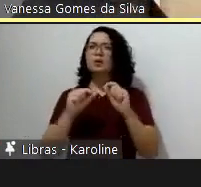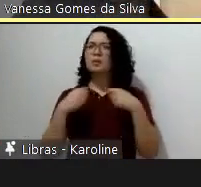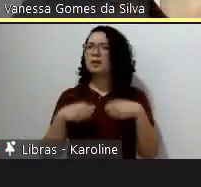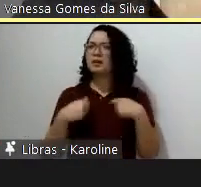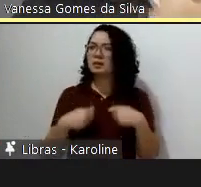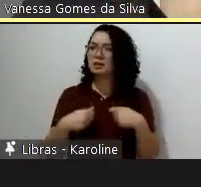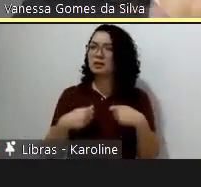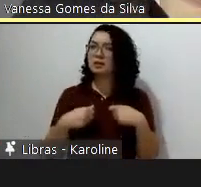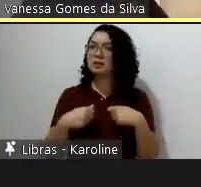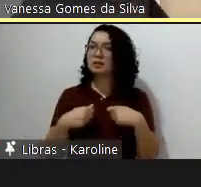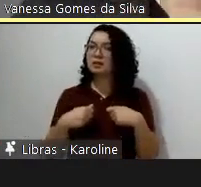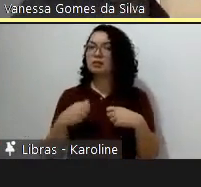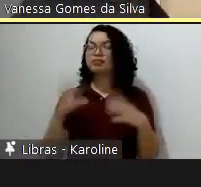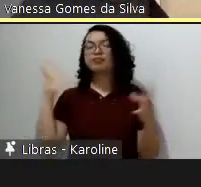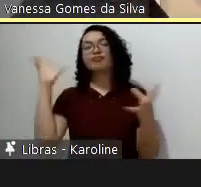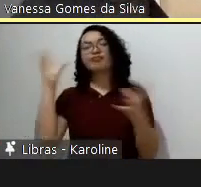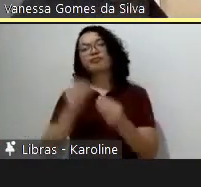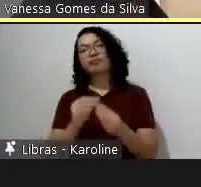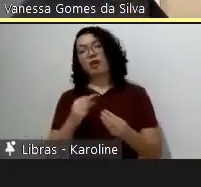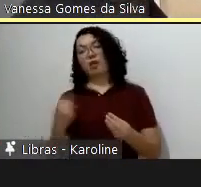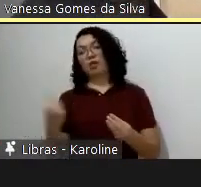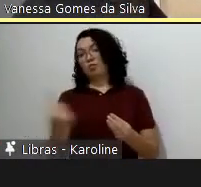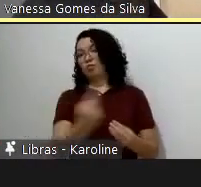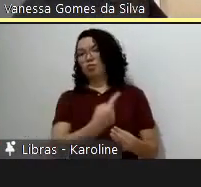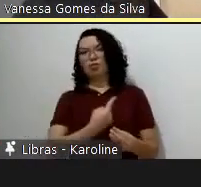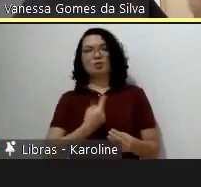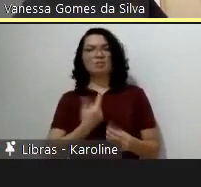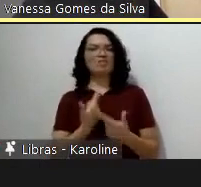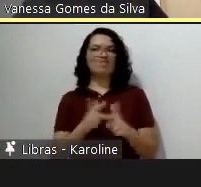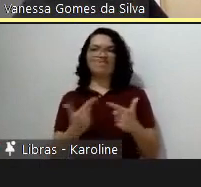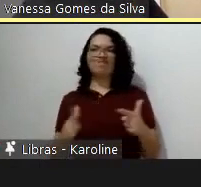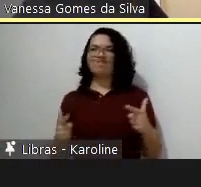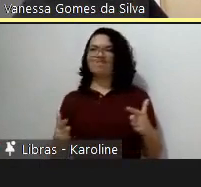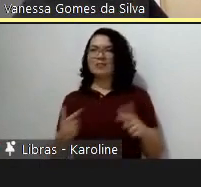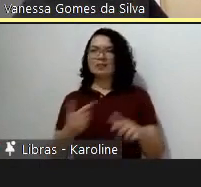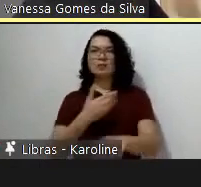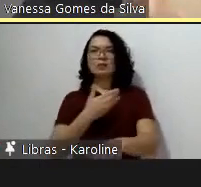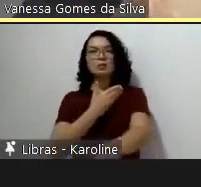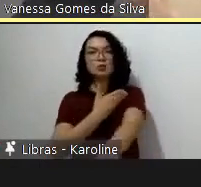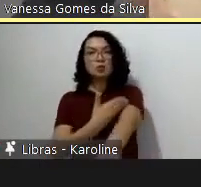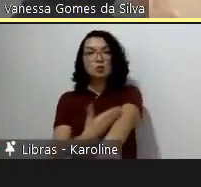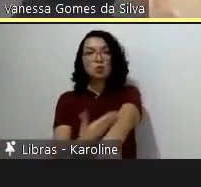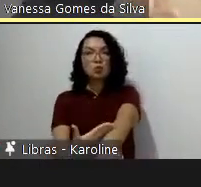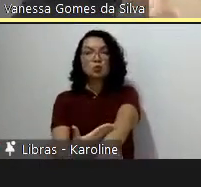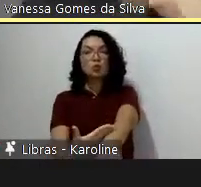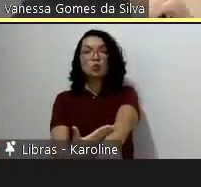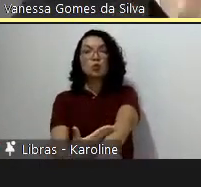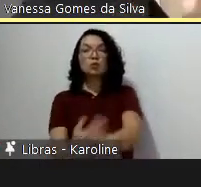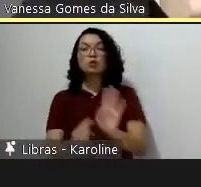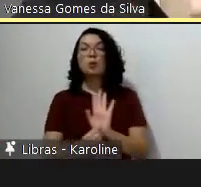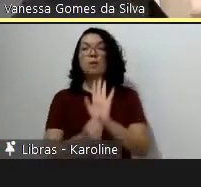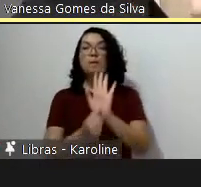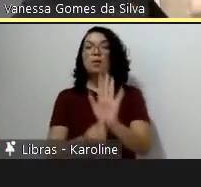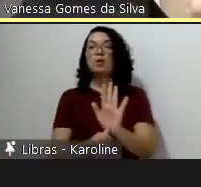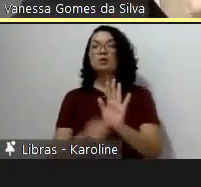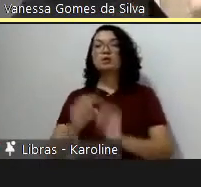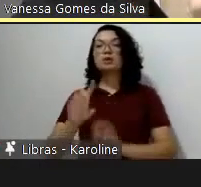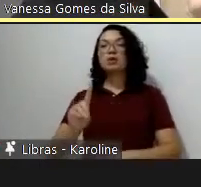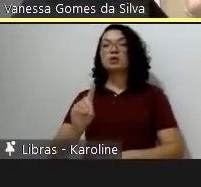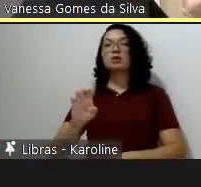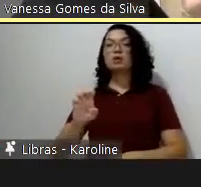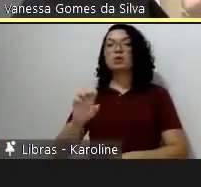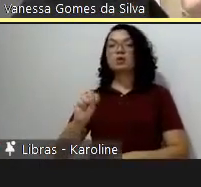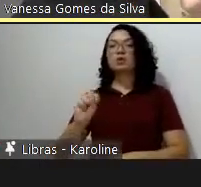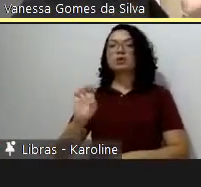o hábito de declarar o desempenho dos nossos projetos. E se é um hábito, do mesmo jeito que nós adquirimos, nós podemos mudá-lo.